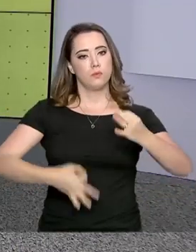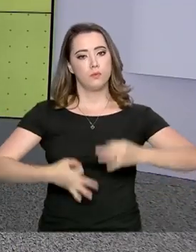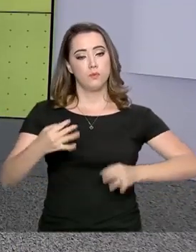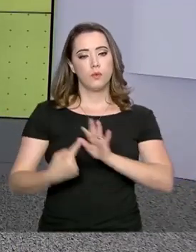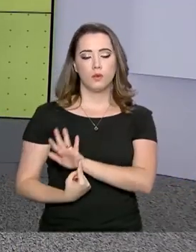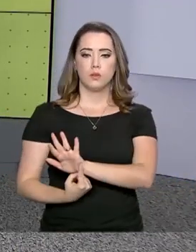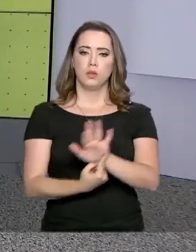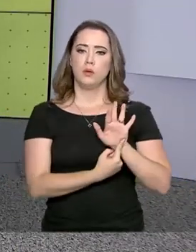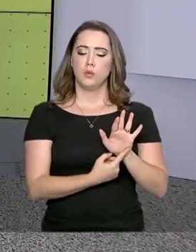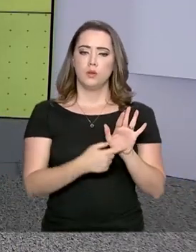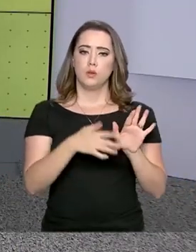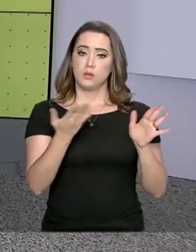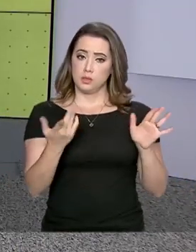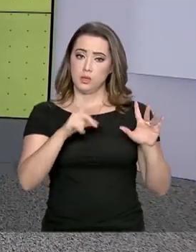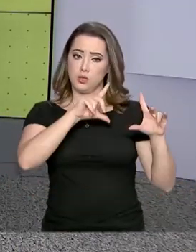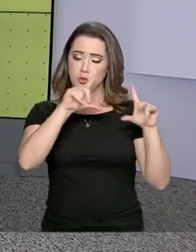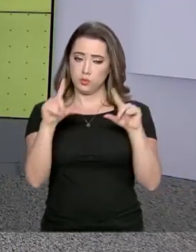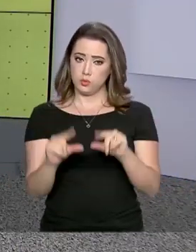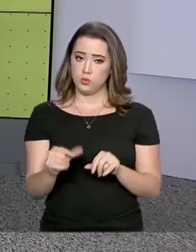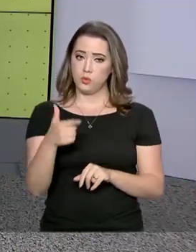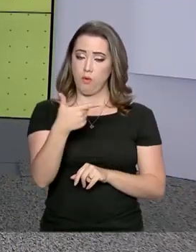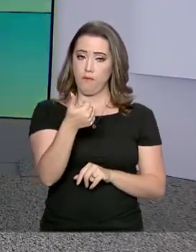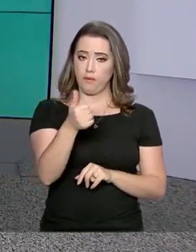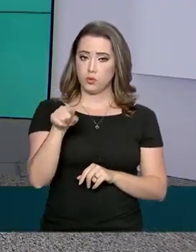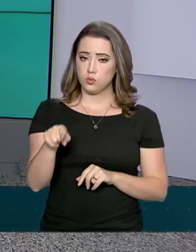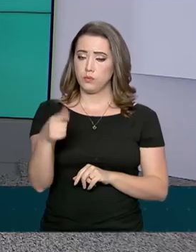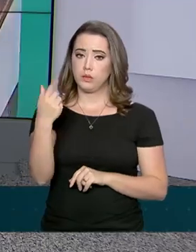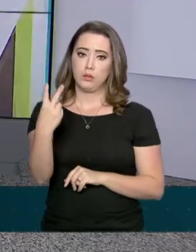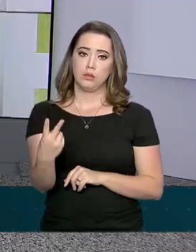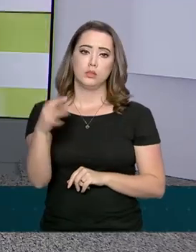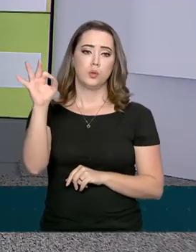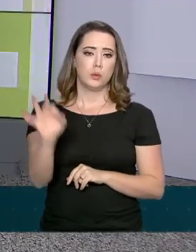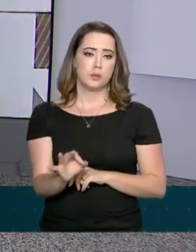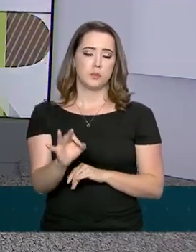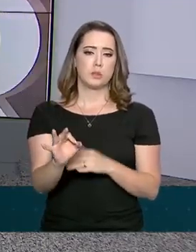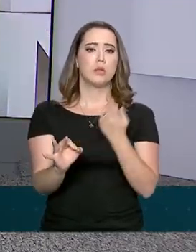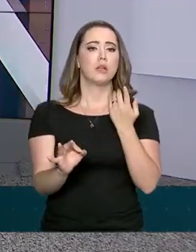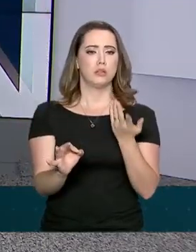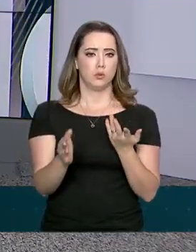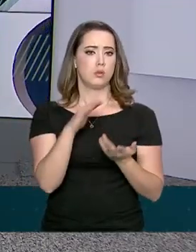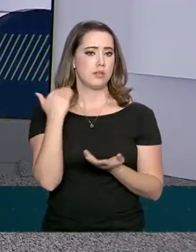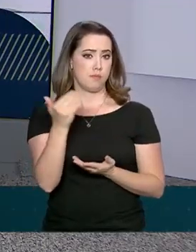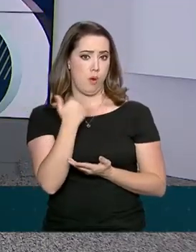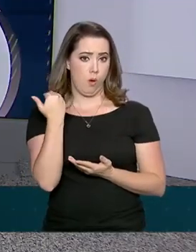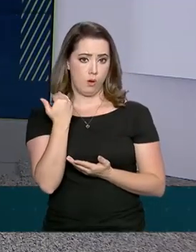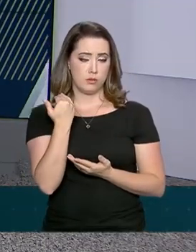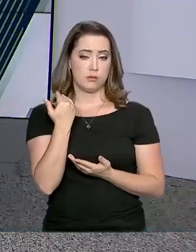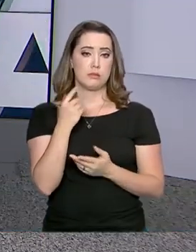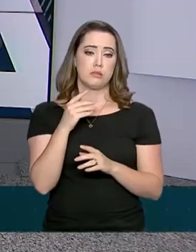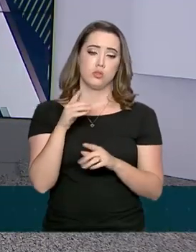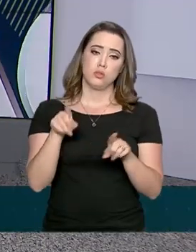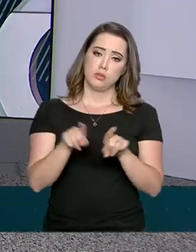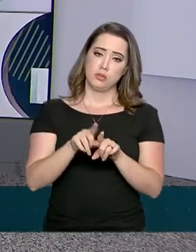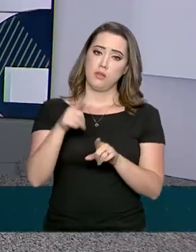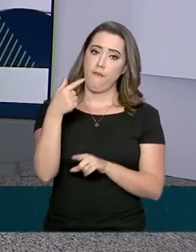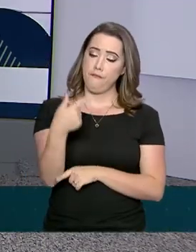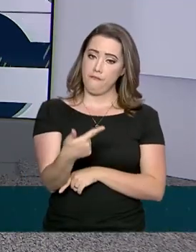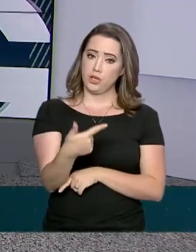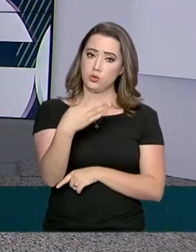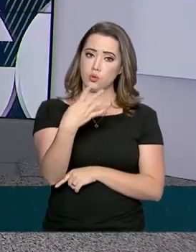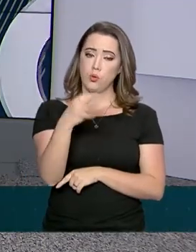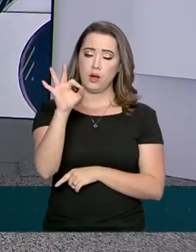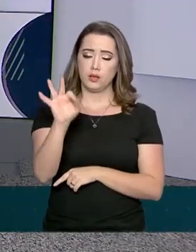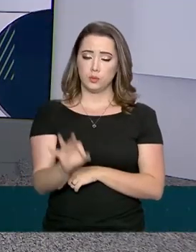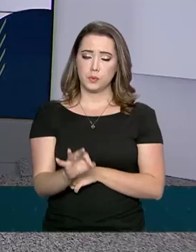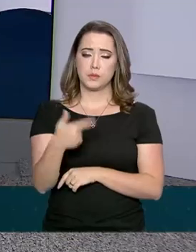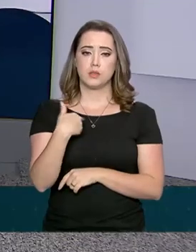e revelam, por exemplo, a queda de 21,2% no número de homicídios e de 24% no número